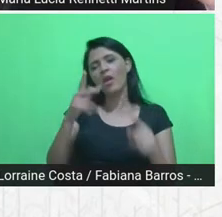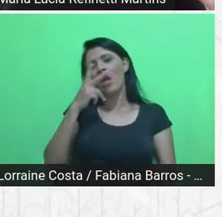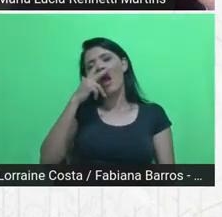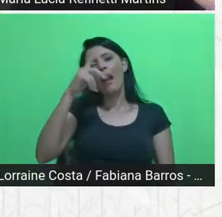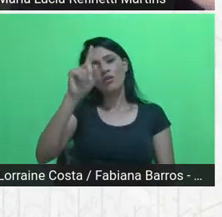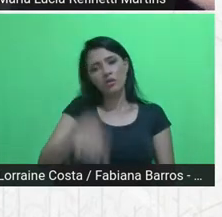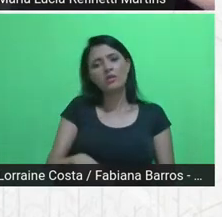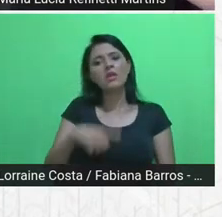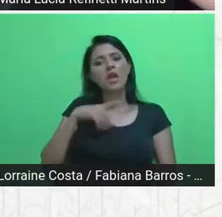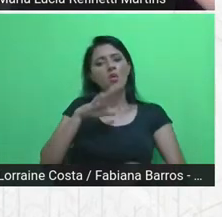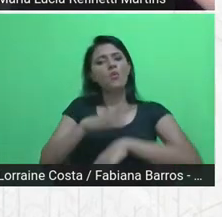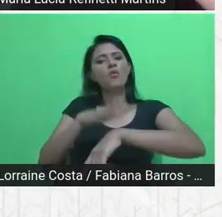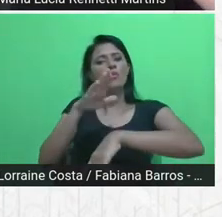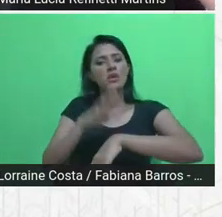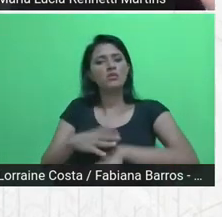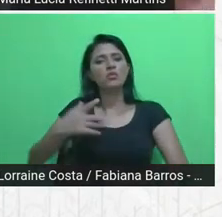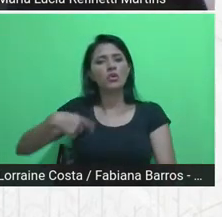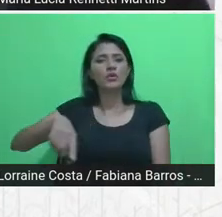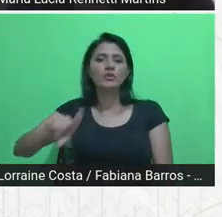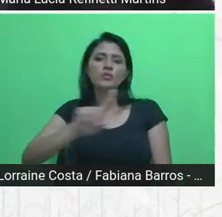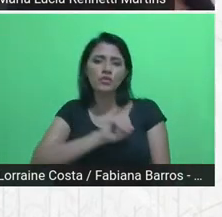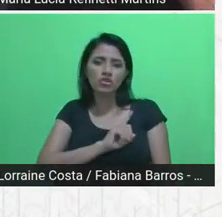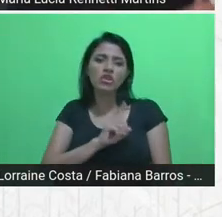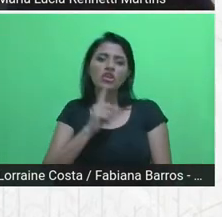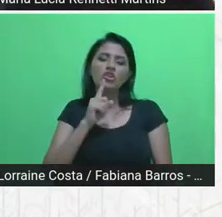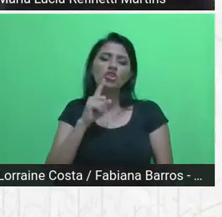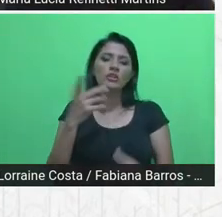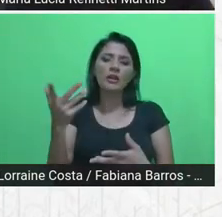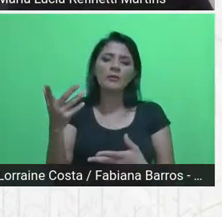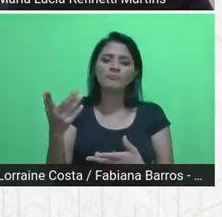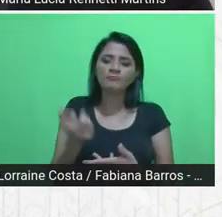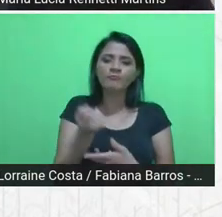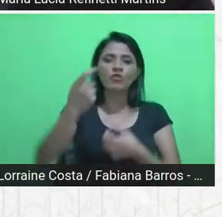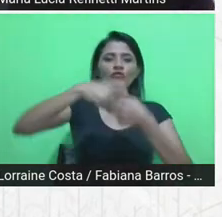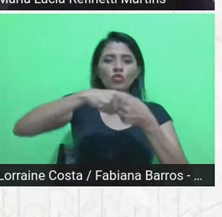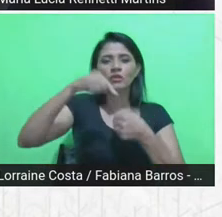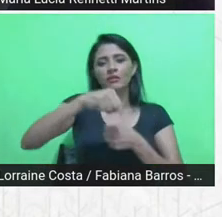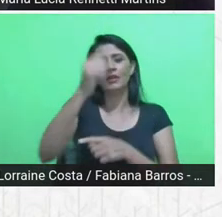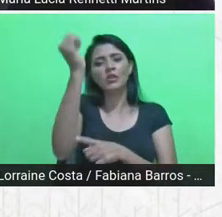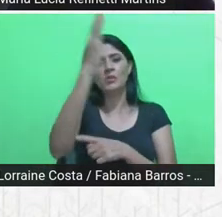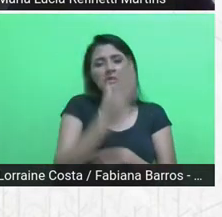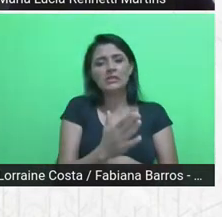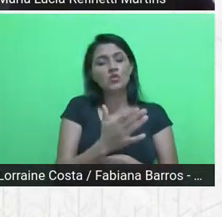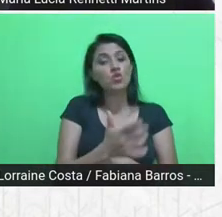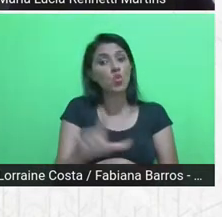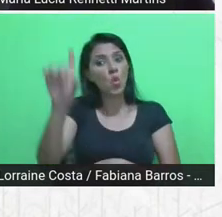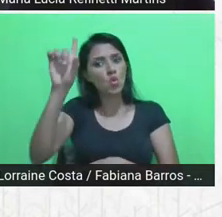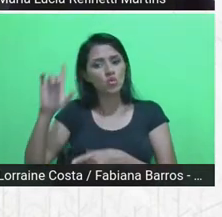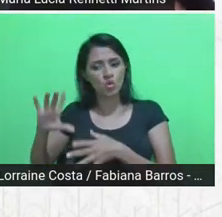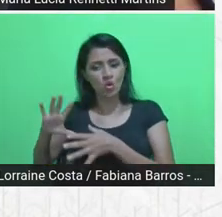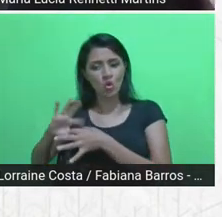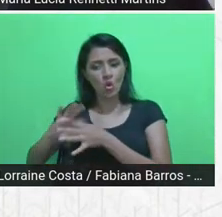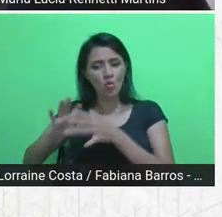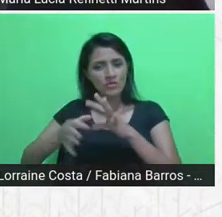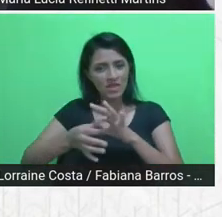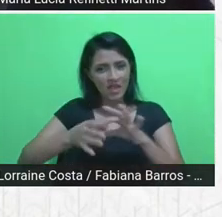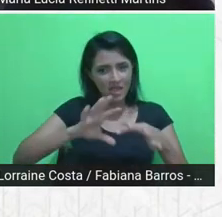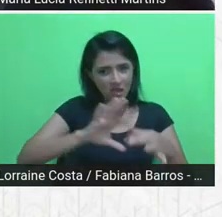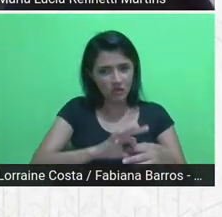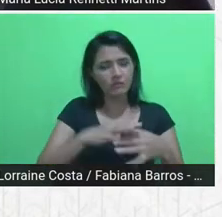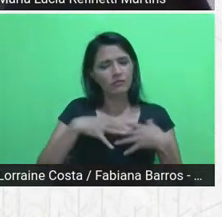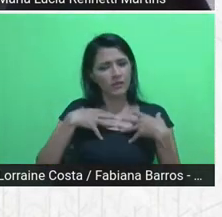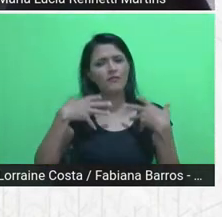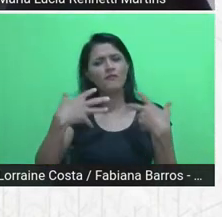momento da gente estar resgatando isso no Brasil num outro contexto e vamos lá,